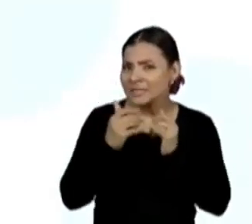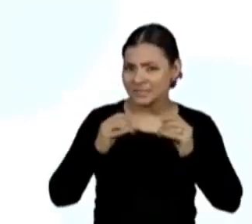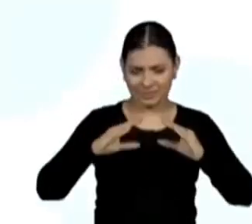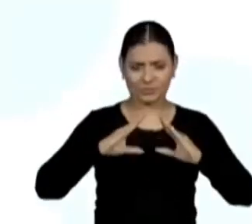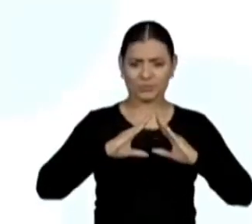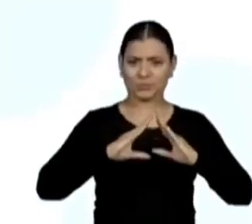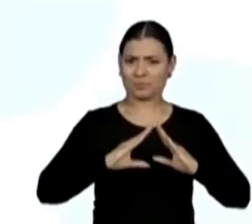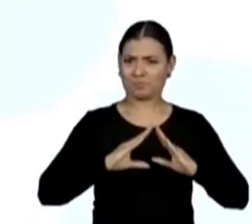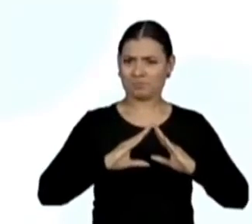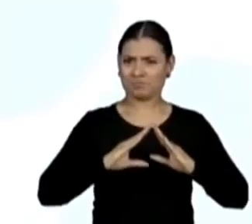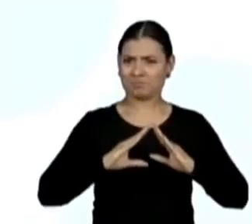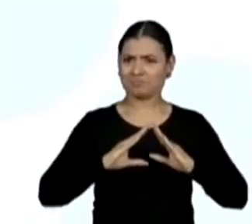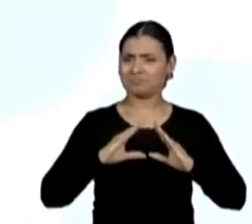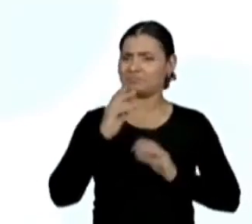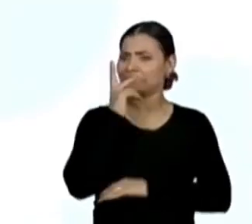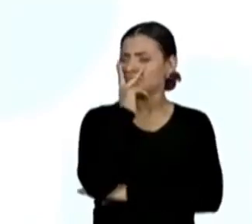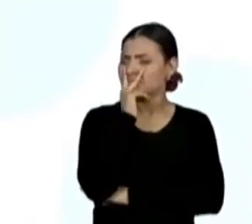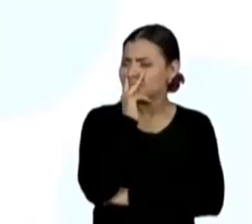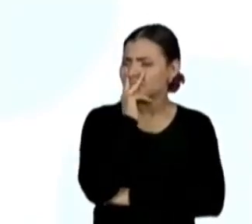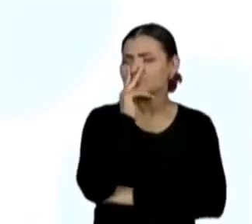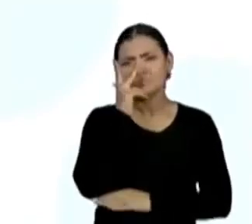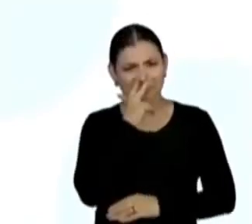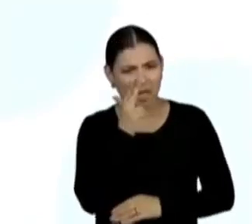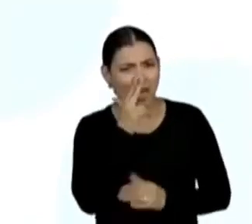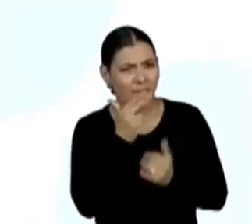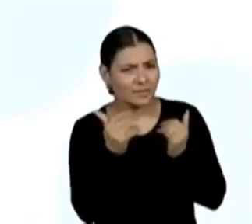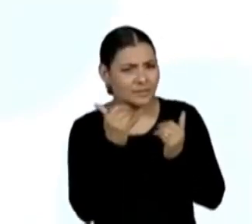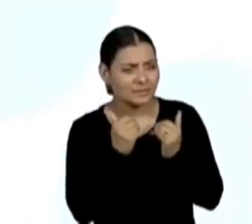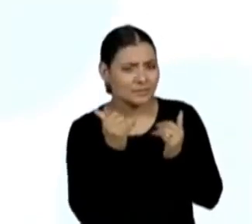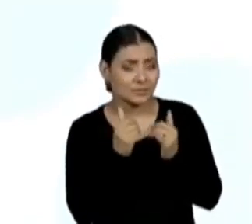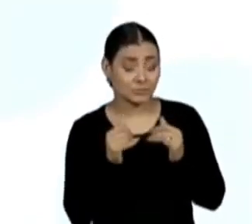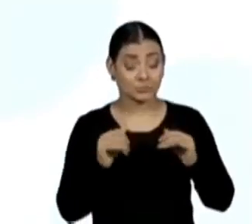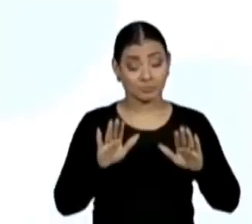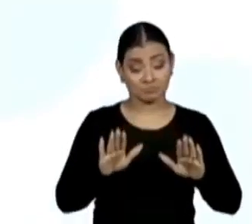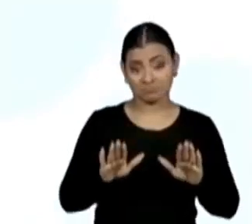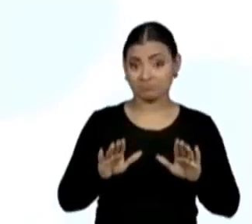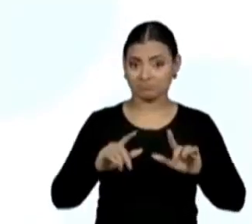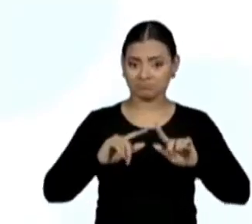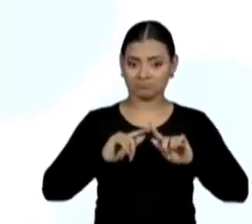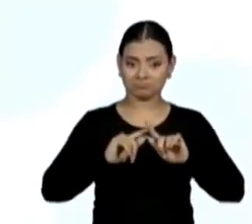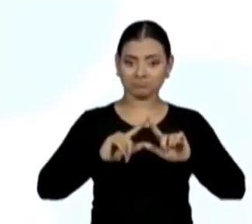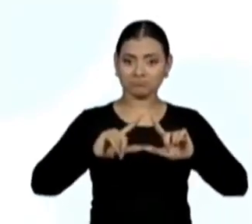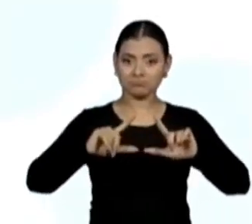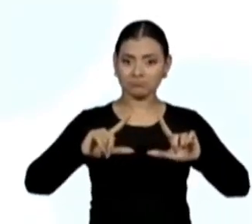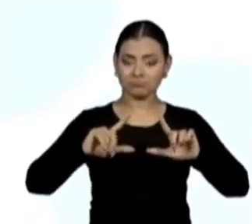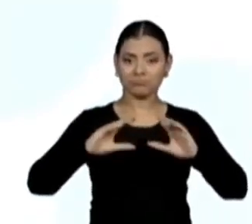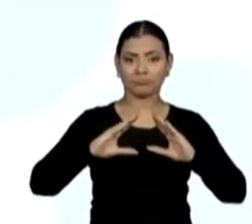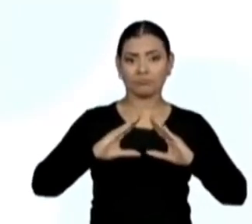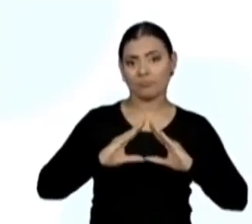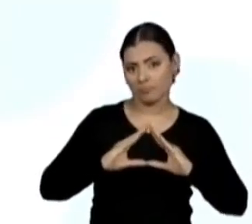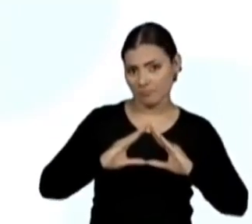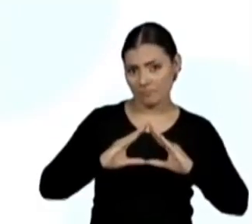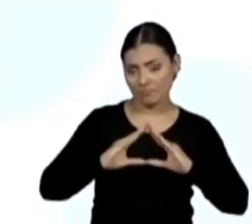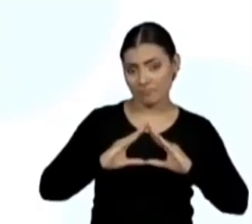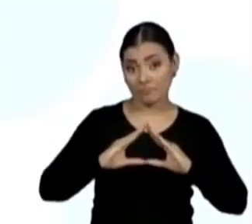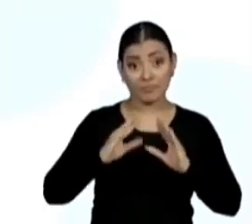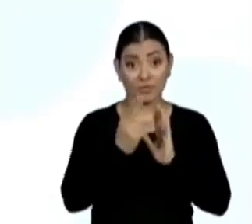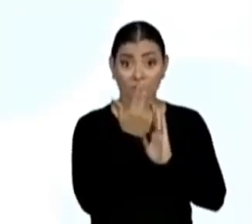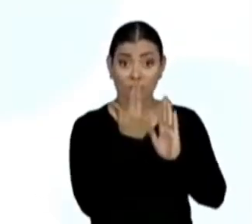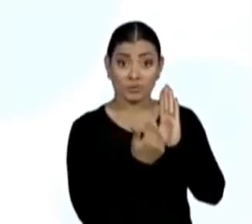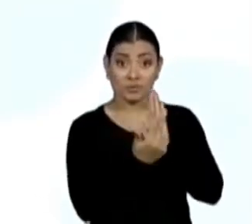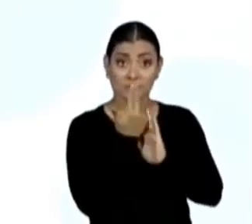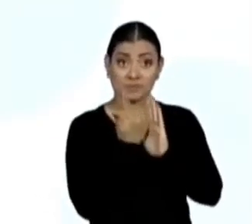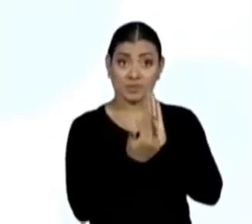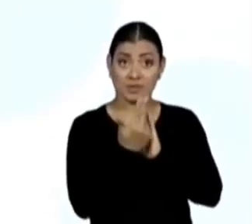faces quadradas, faces triangulares, com uma base poligonal, que nesse caso é um quadrado, então eu vou desenhar aqui o